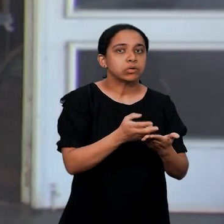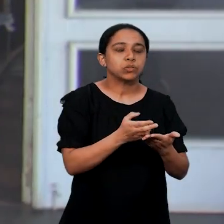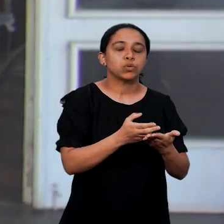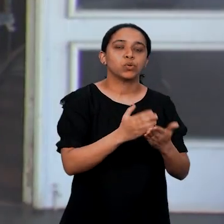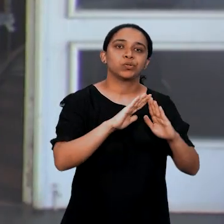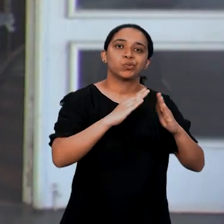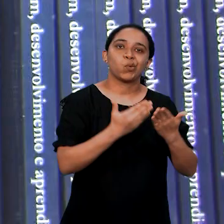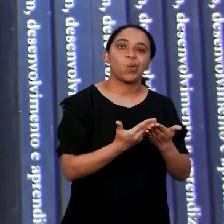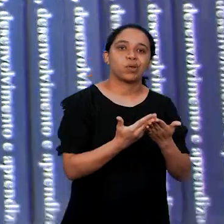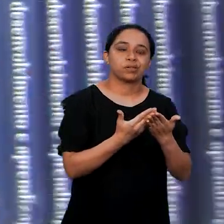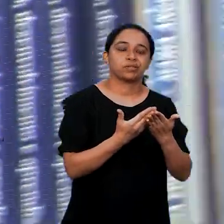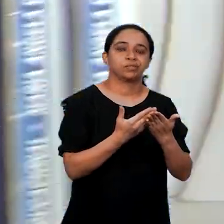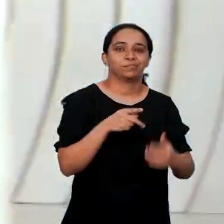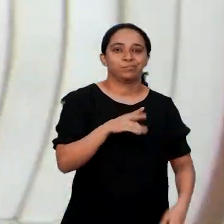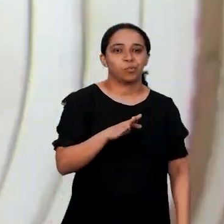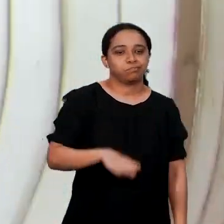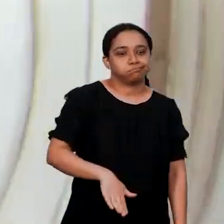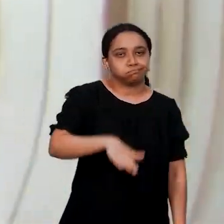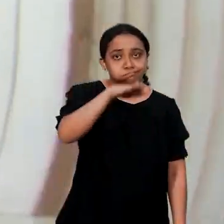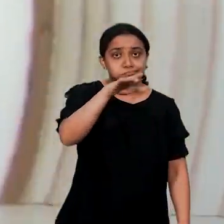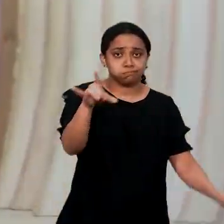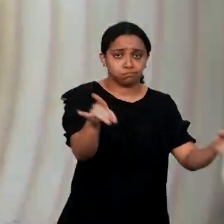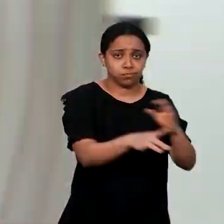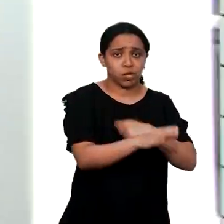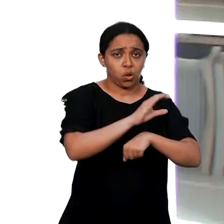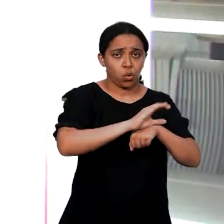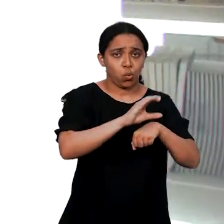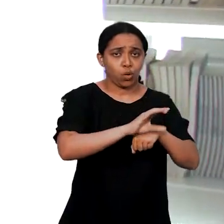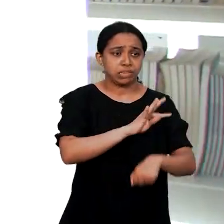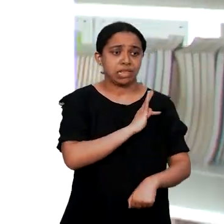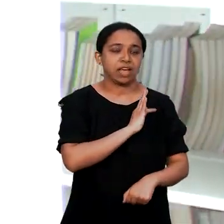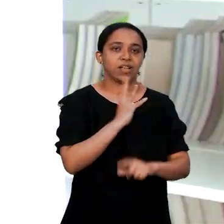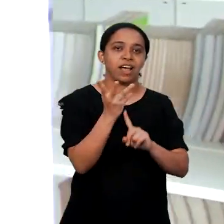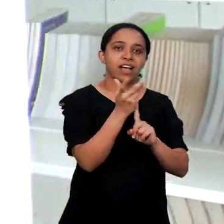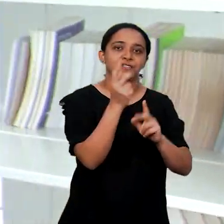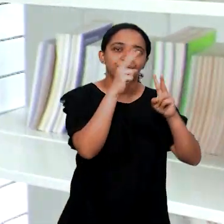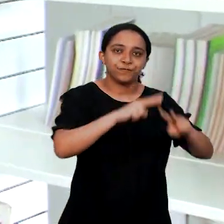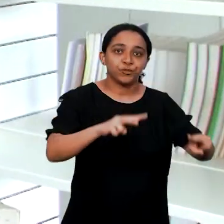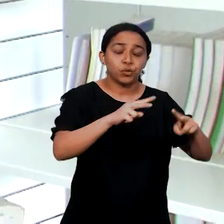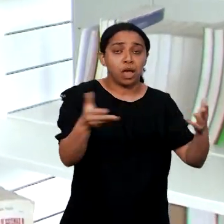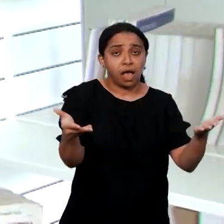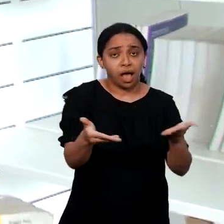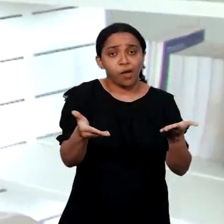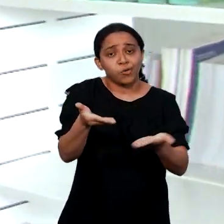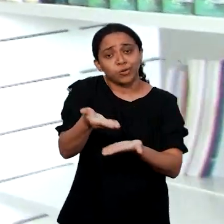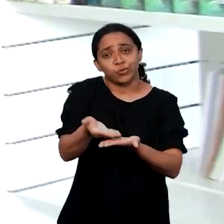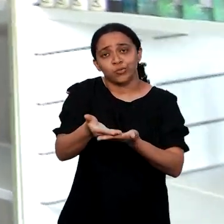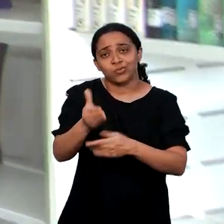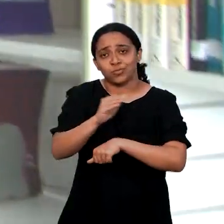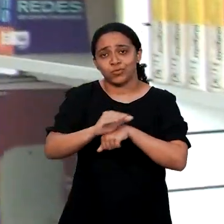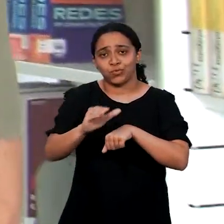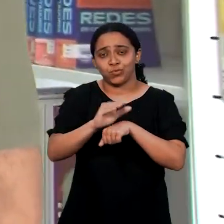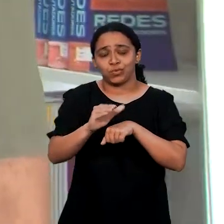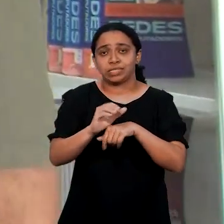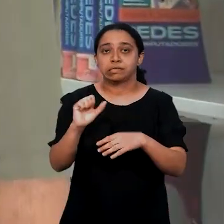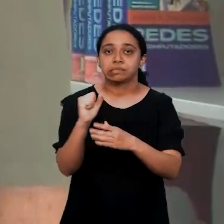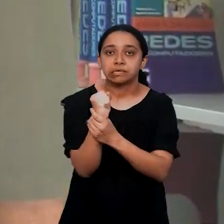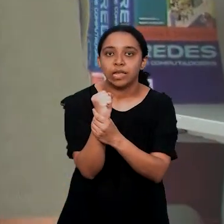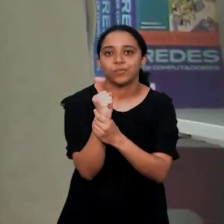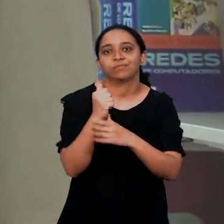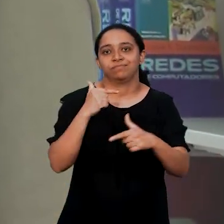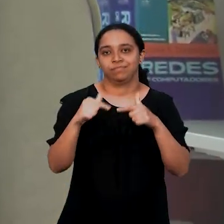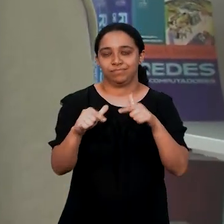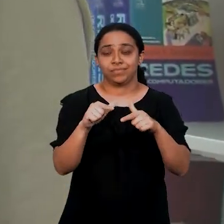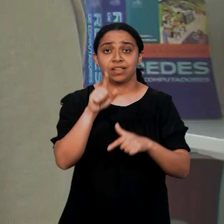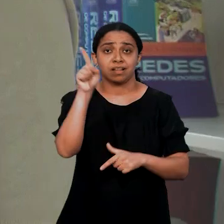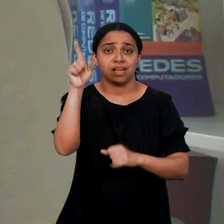sempre em escolas públicas. Concluiu o técnico em artes visuais e faz agora o curso de Segurança